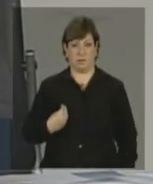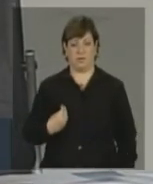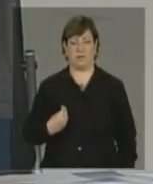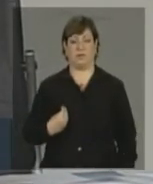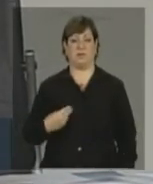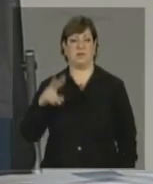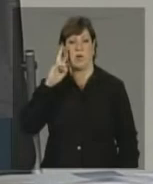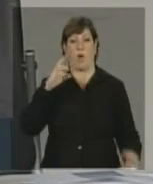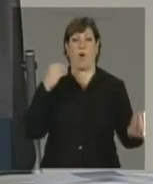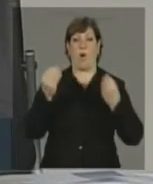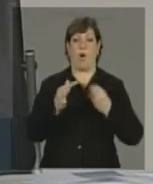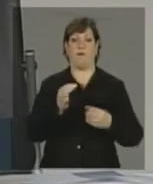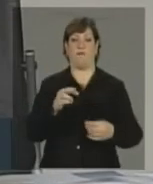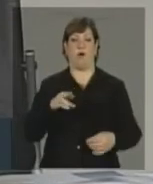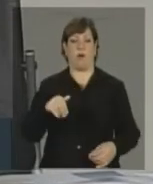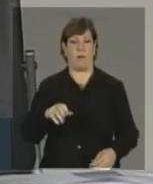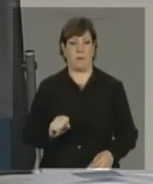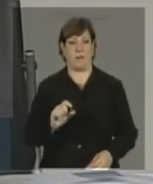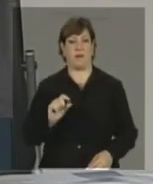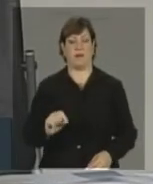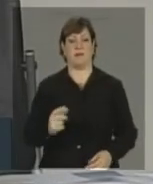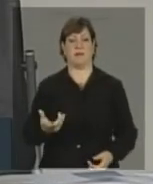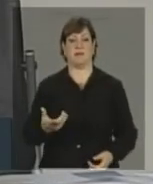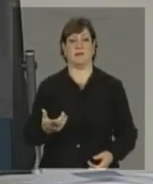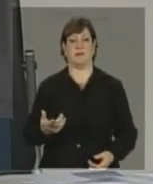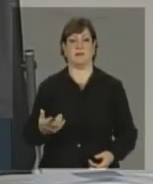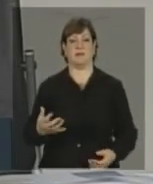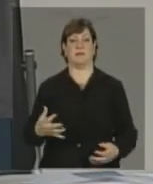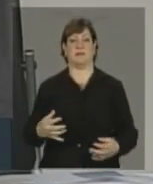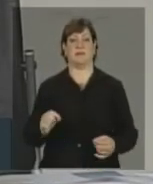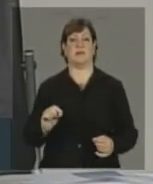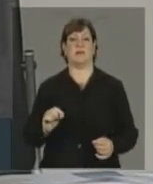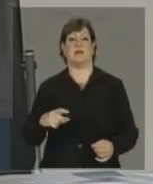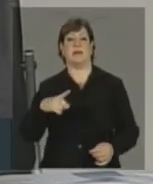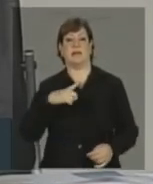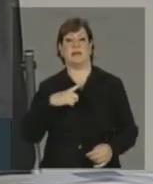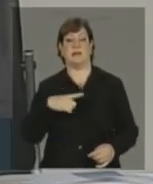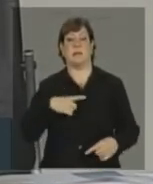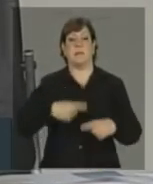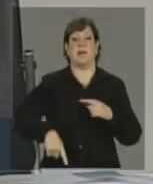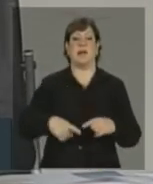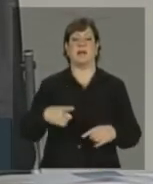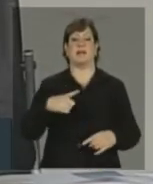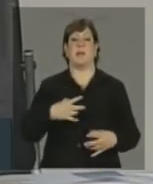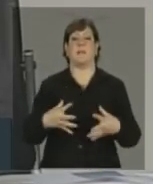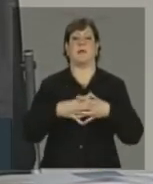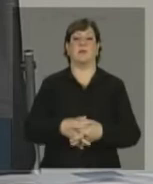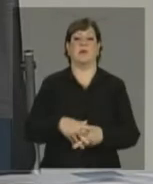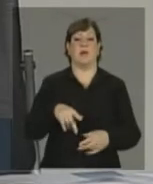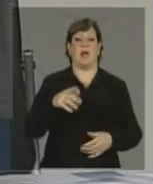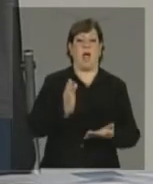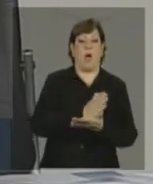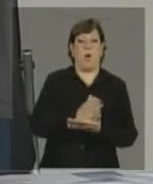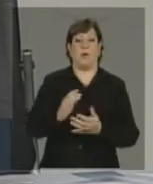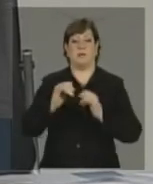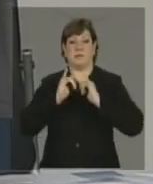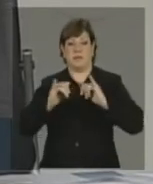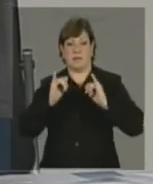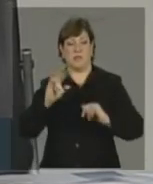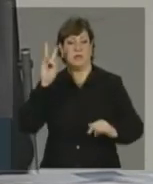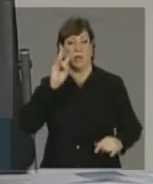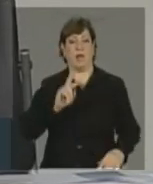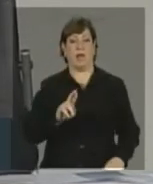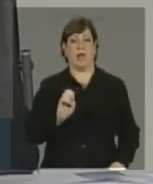impedir que haja prejuízo para isso ou para aquele estado em função da Resolução 72,